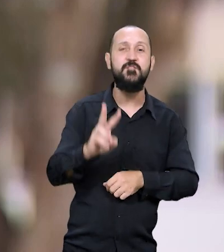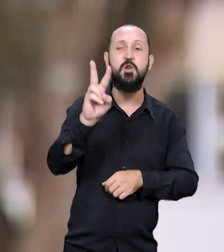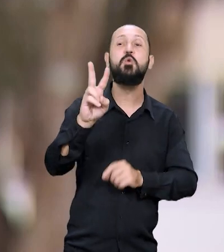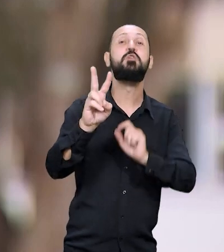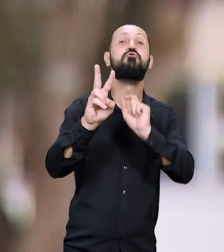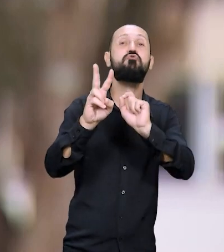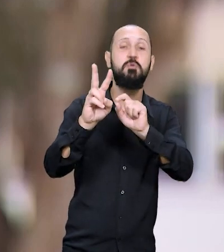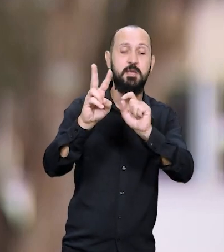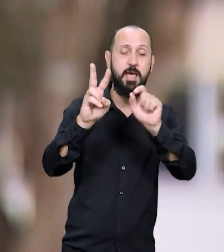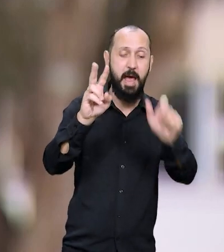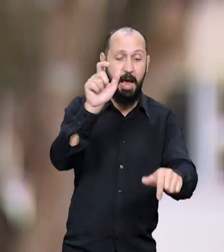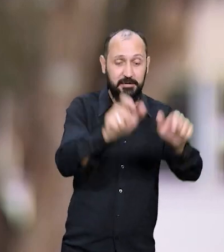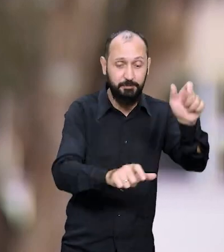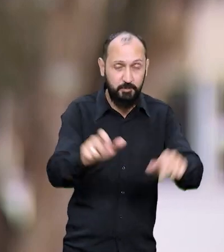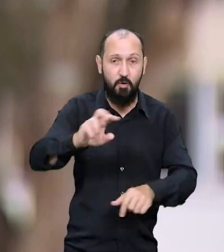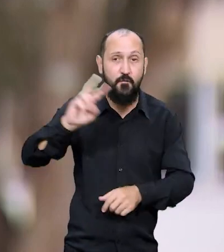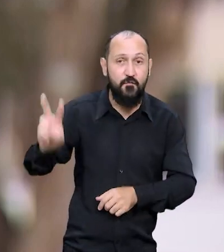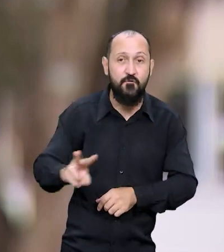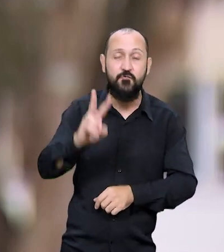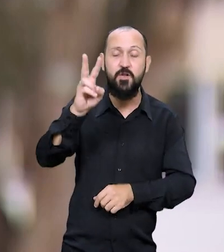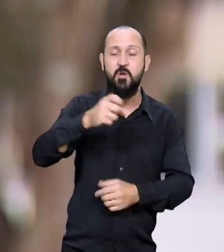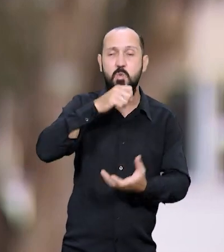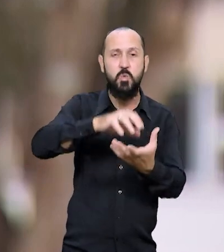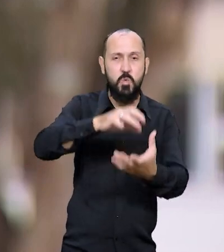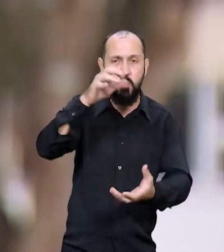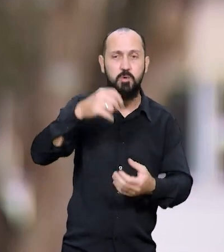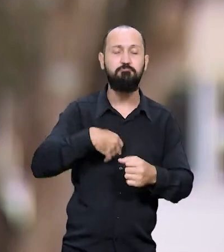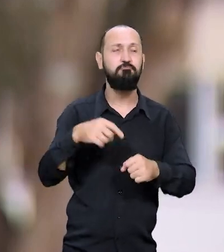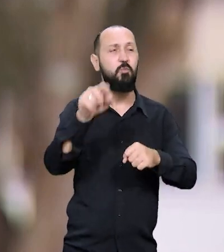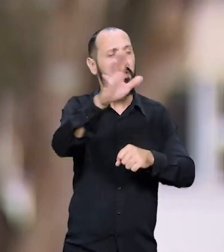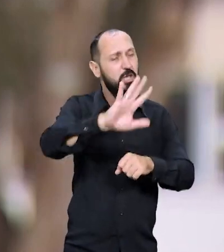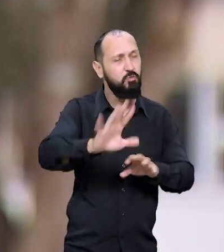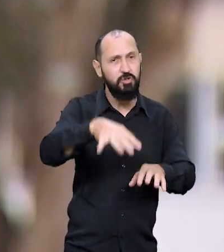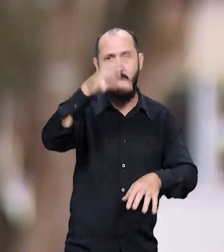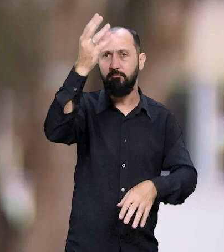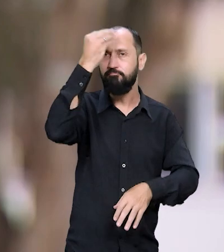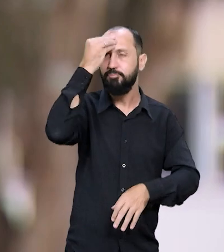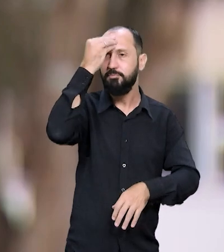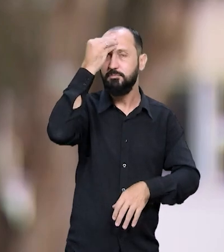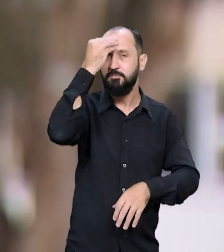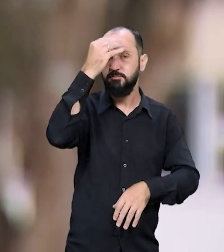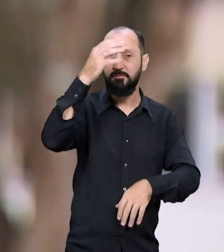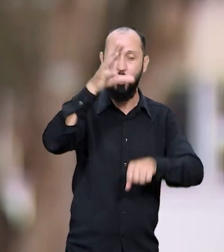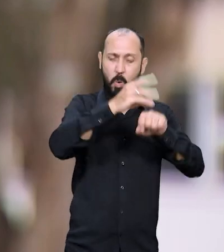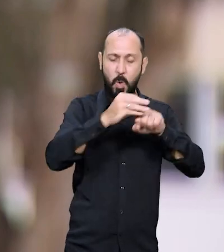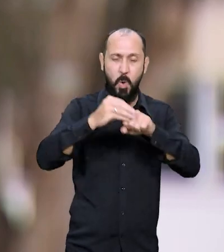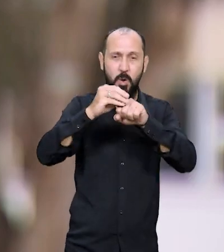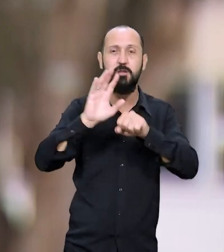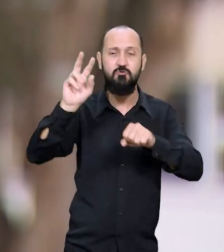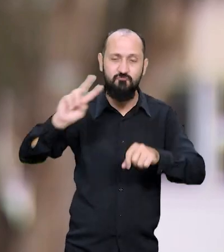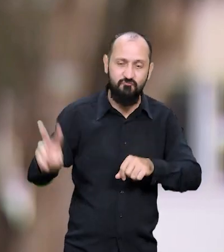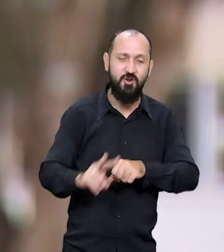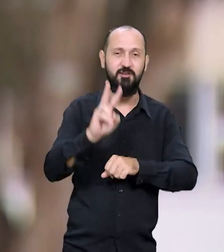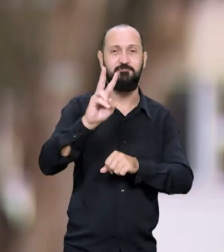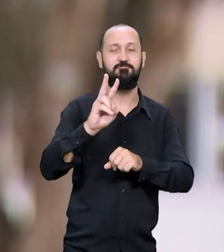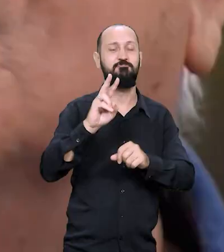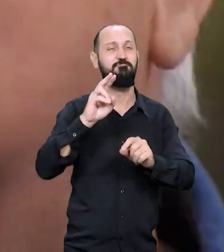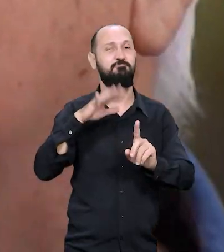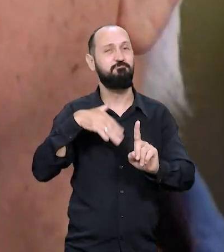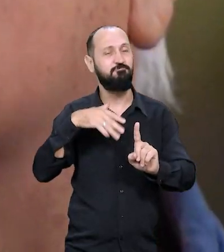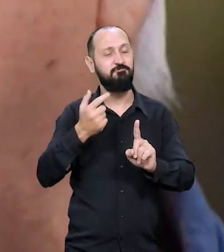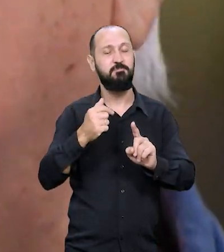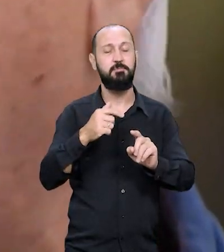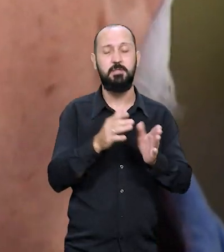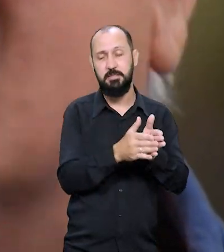valorize a velhice, valorize o conhecimento adquirido. E a gente torce que todos consigam passar por essa fase.